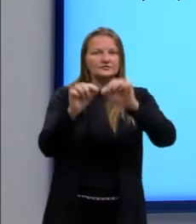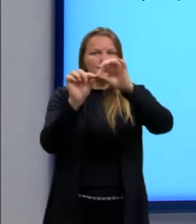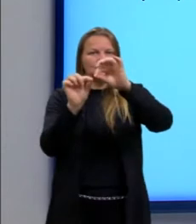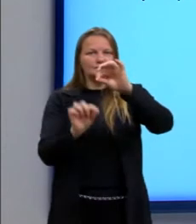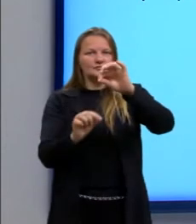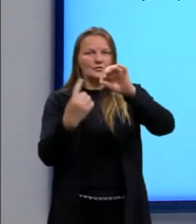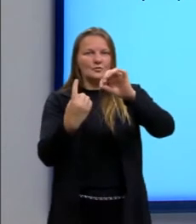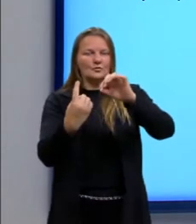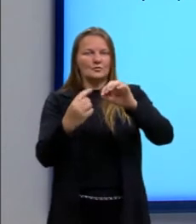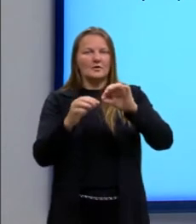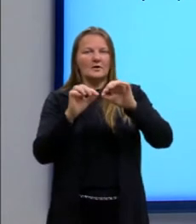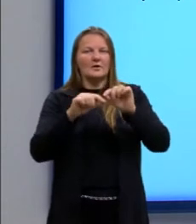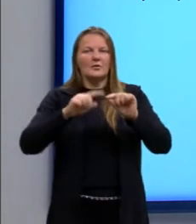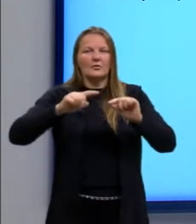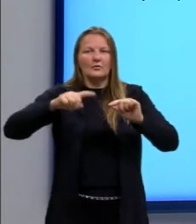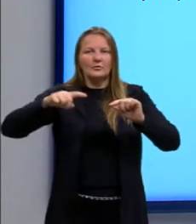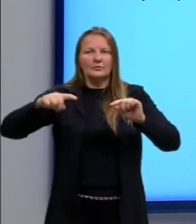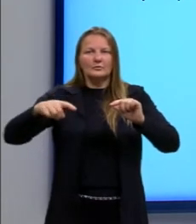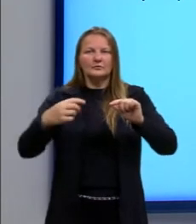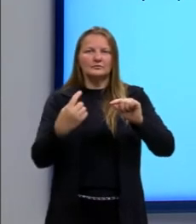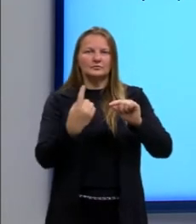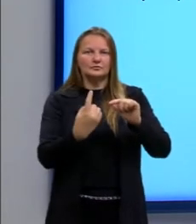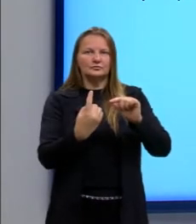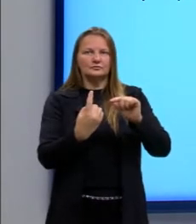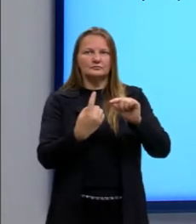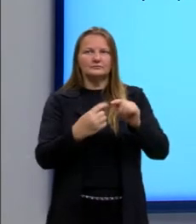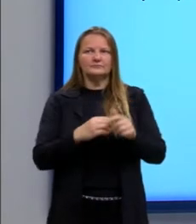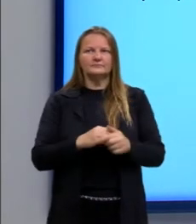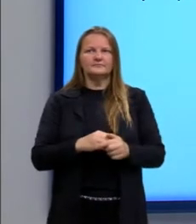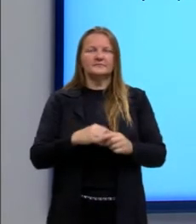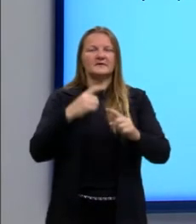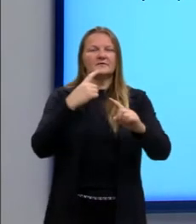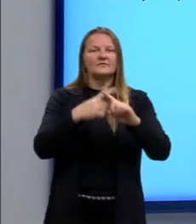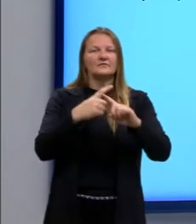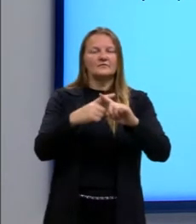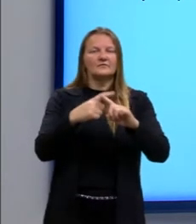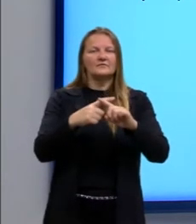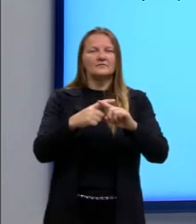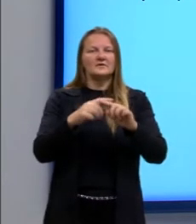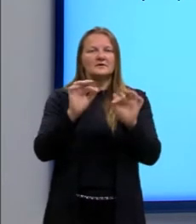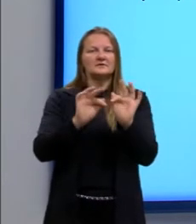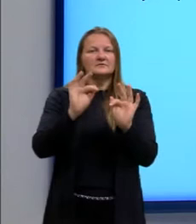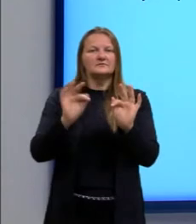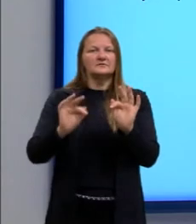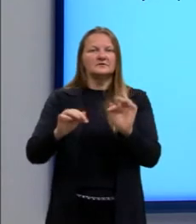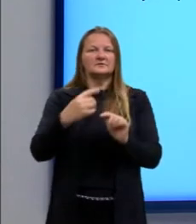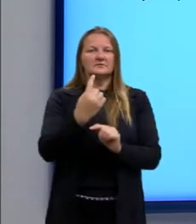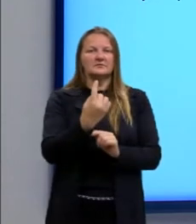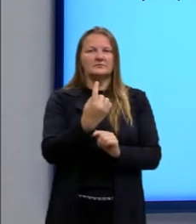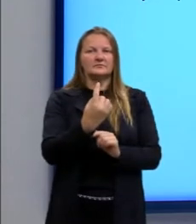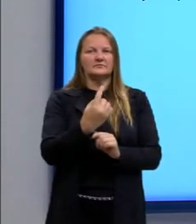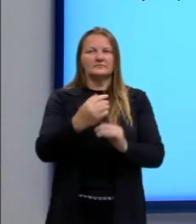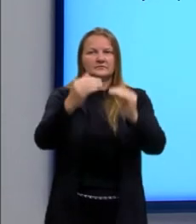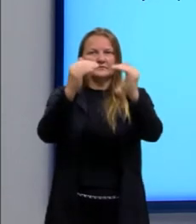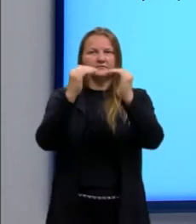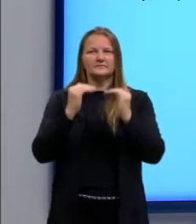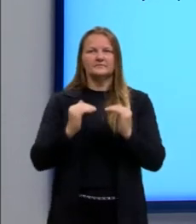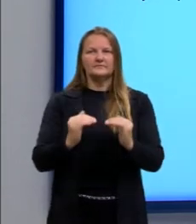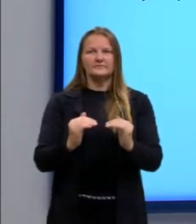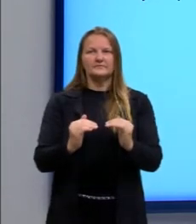comprimento de onda da barra 1, multiplicado pela frequência da barra 1. Aqui embaixo,